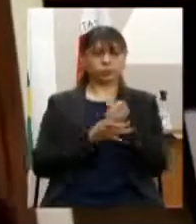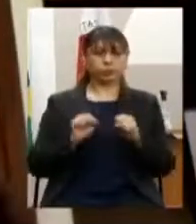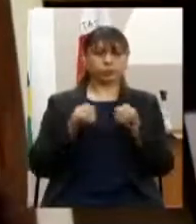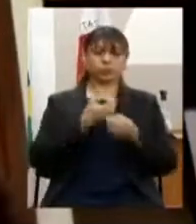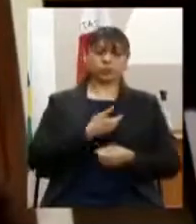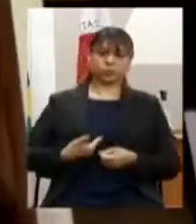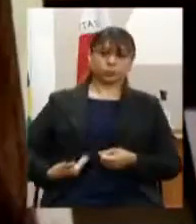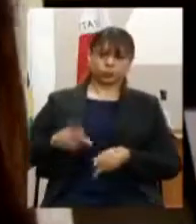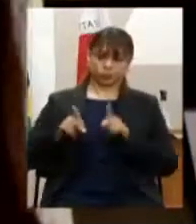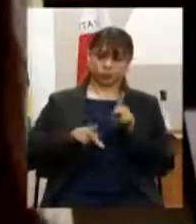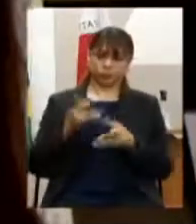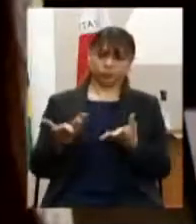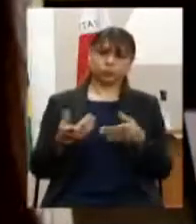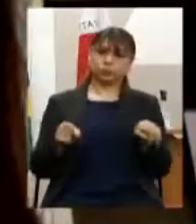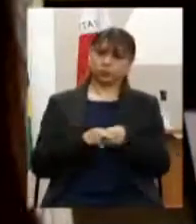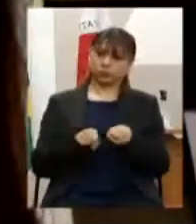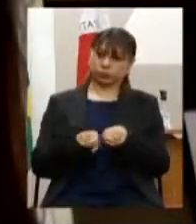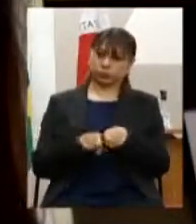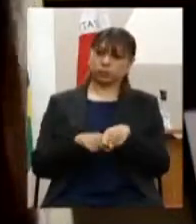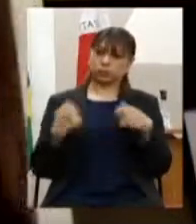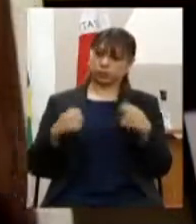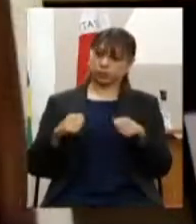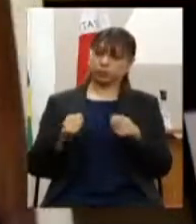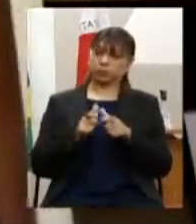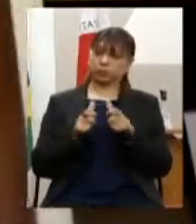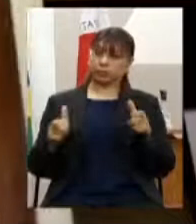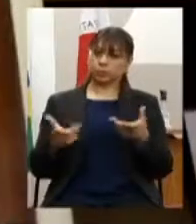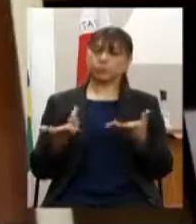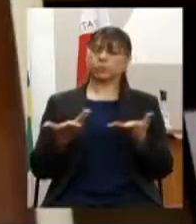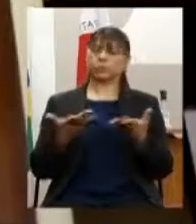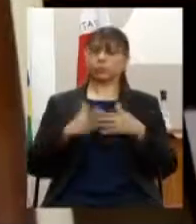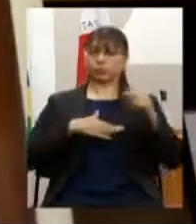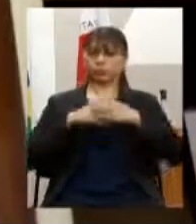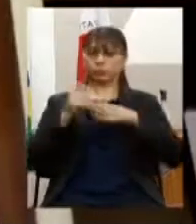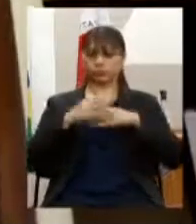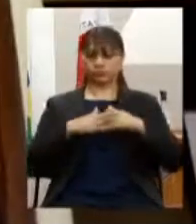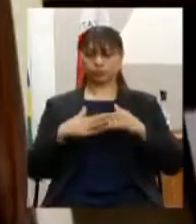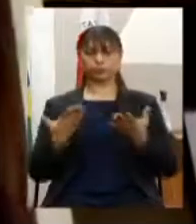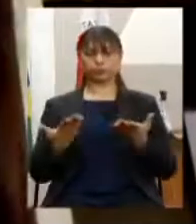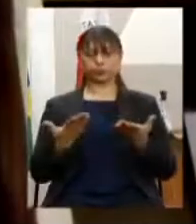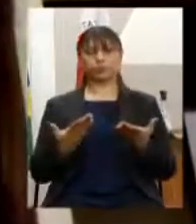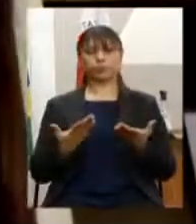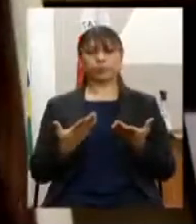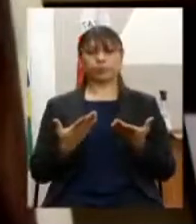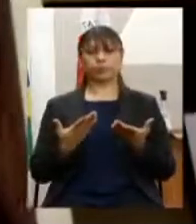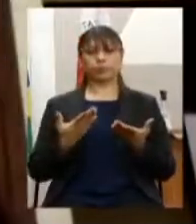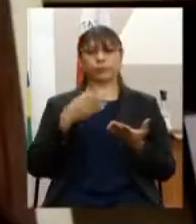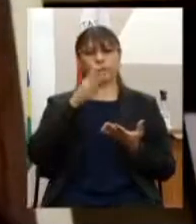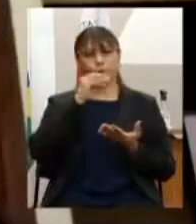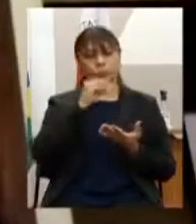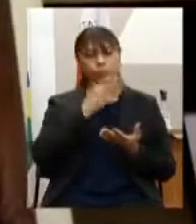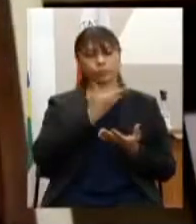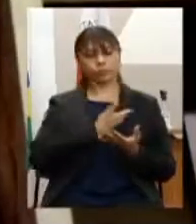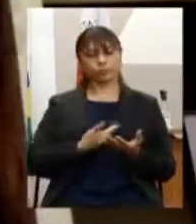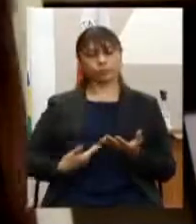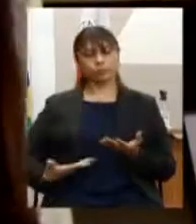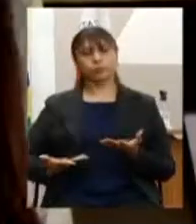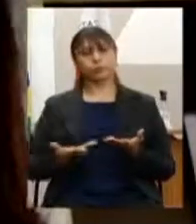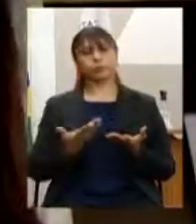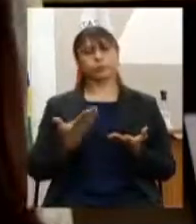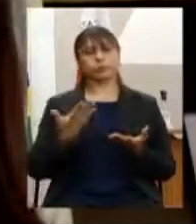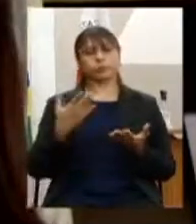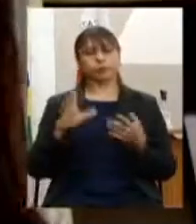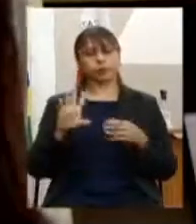para capacitação de servidores em atendimento às especificidades de desenvolvimento psicossocial